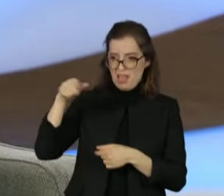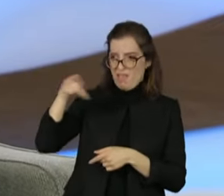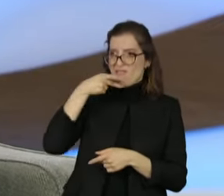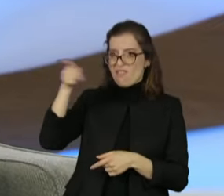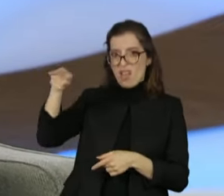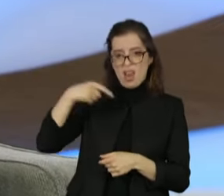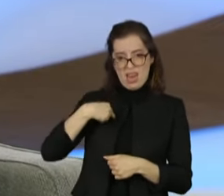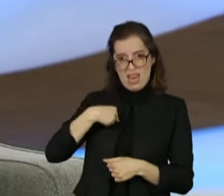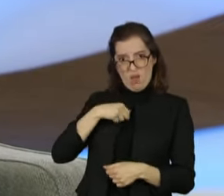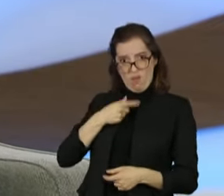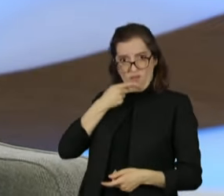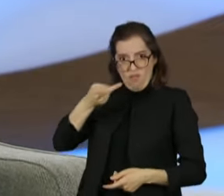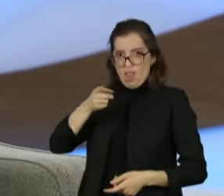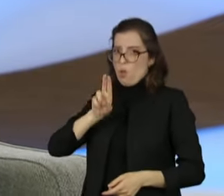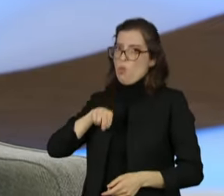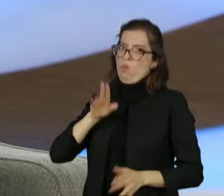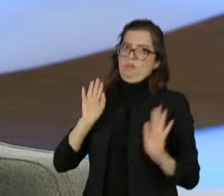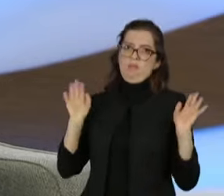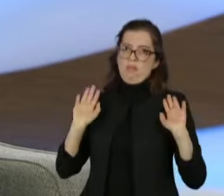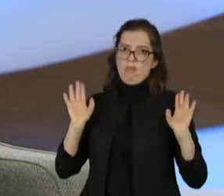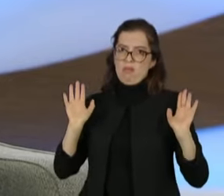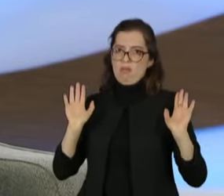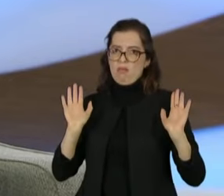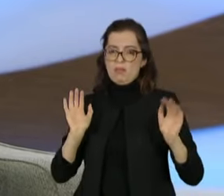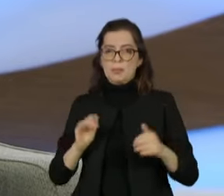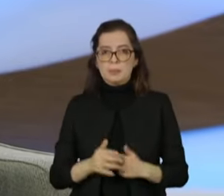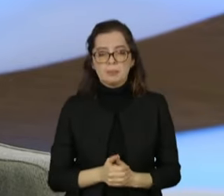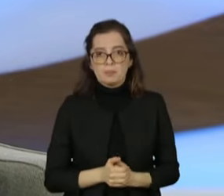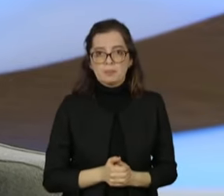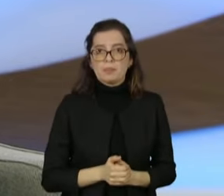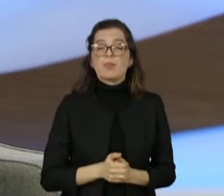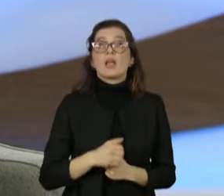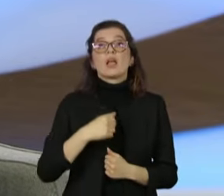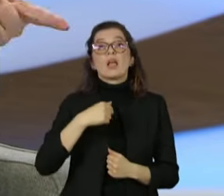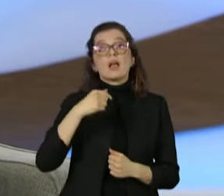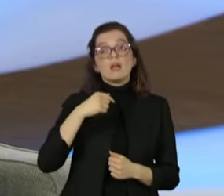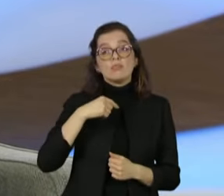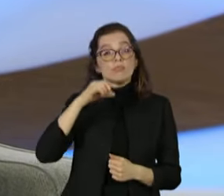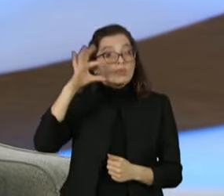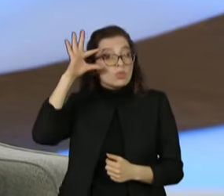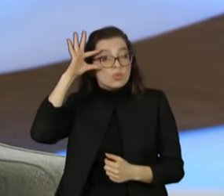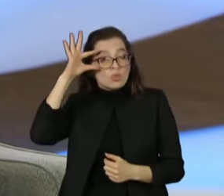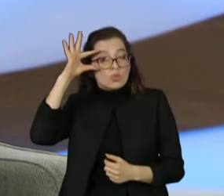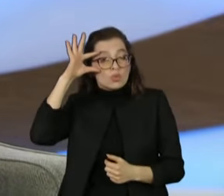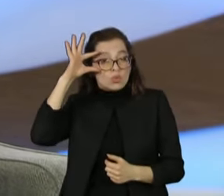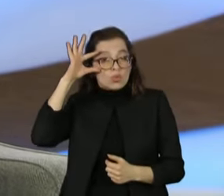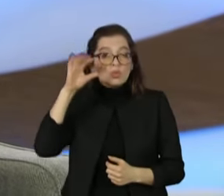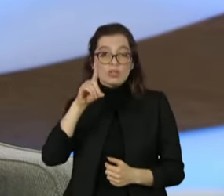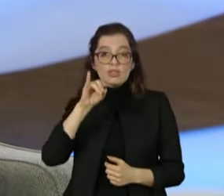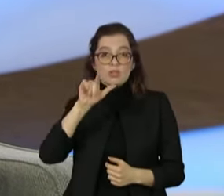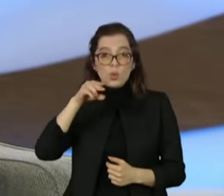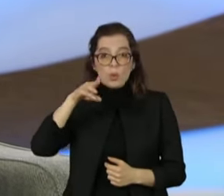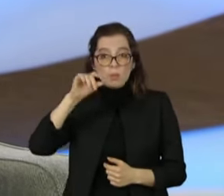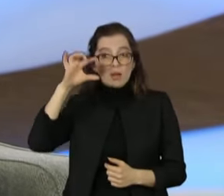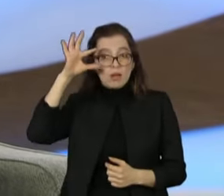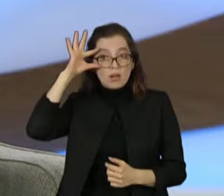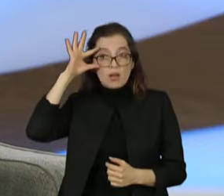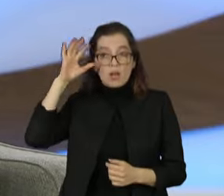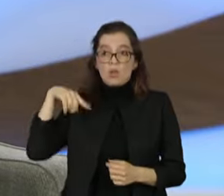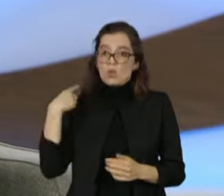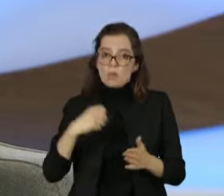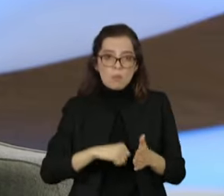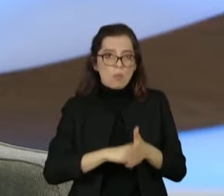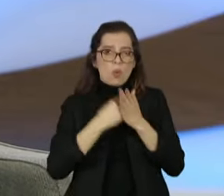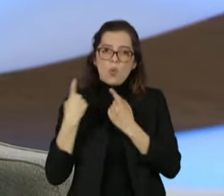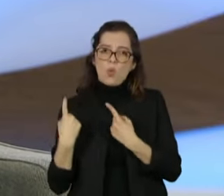Nós, inclusive, derrubamos o veto da presidente Dilma. Não só votamos, como derrubamos o veto da presidente Dilma a favor